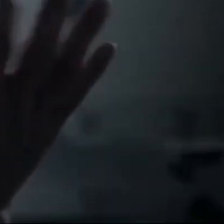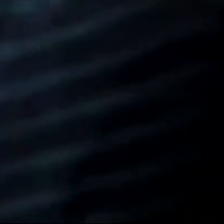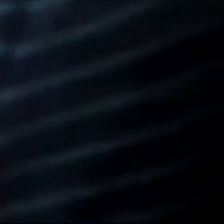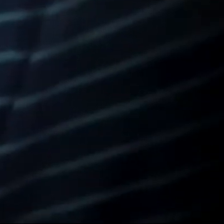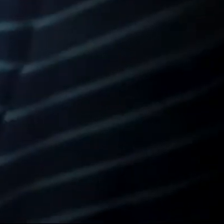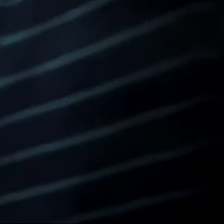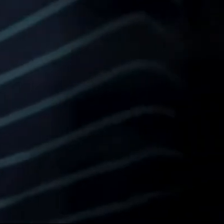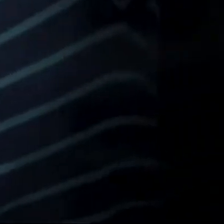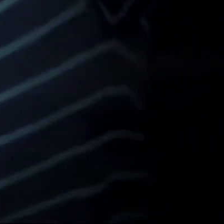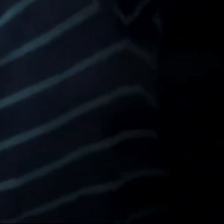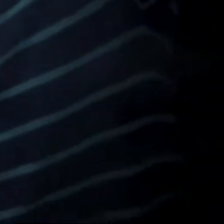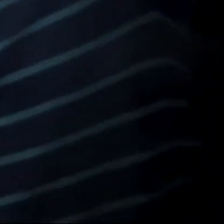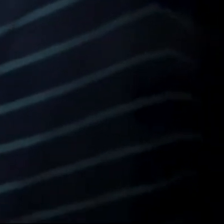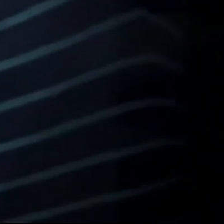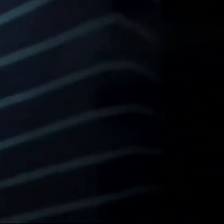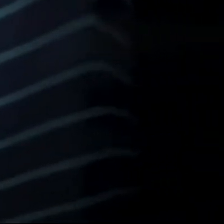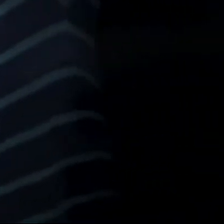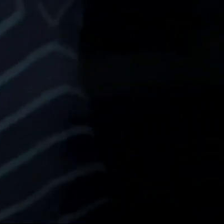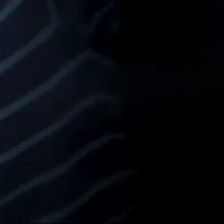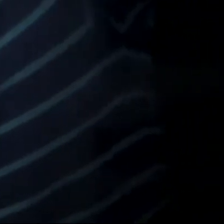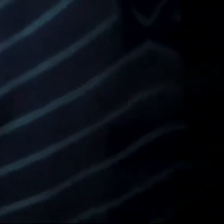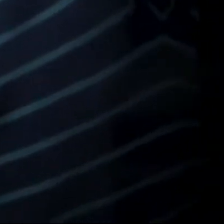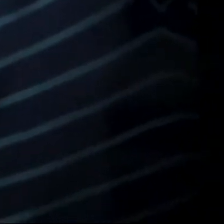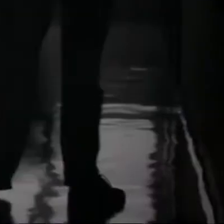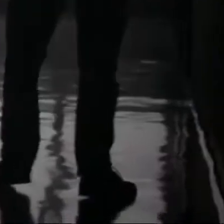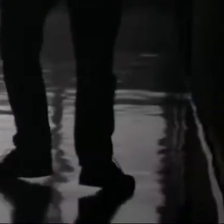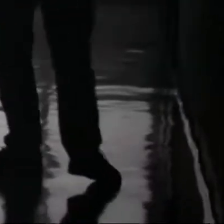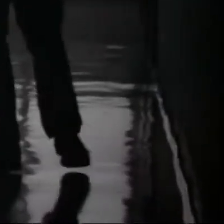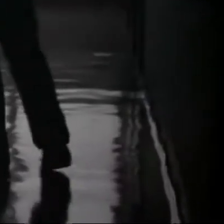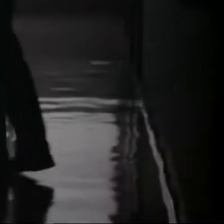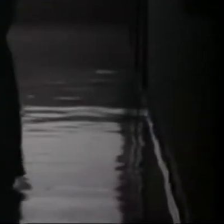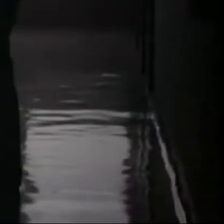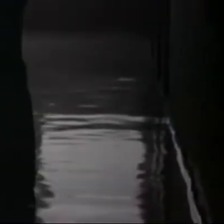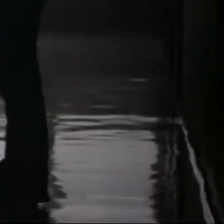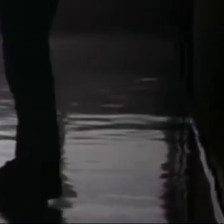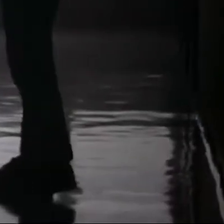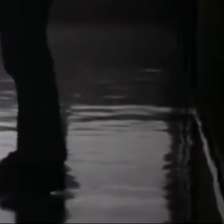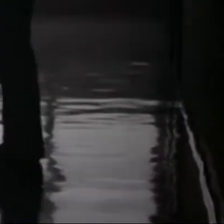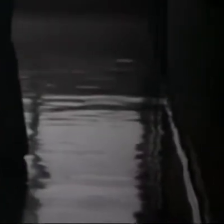Luka Luteja-se Não brinque Com a sua vida